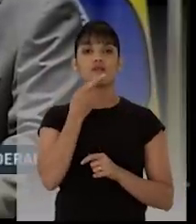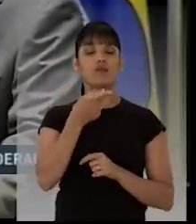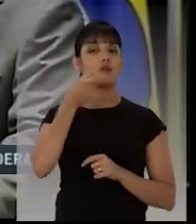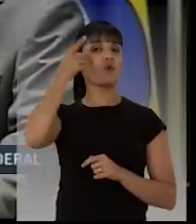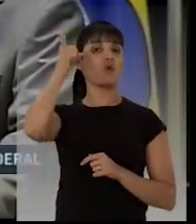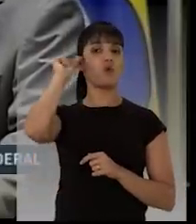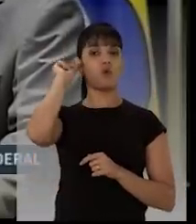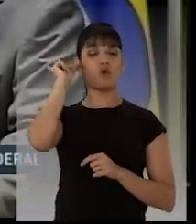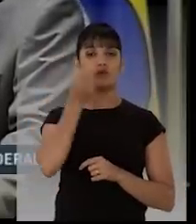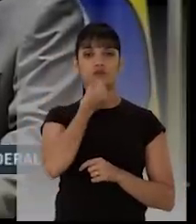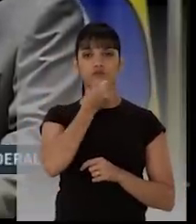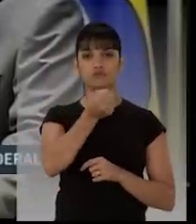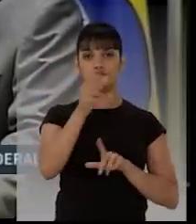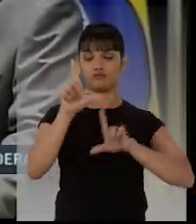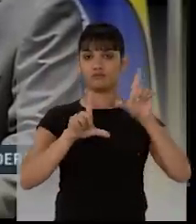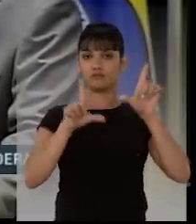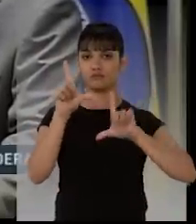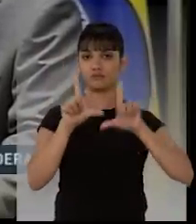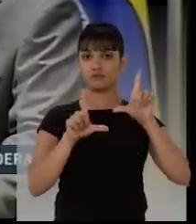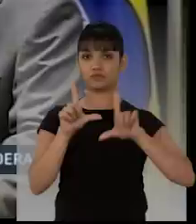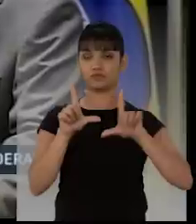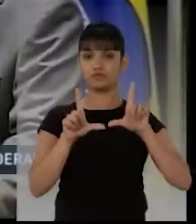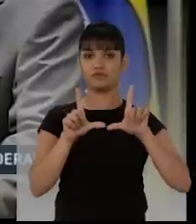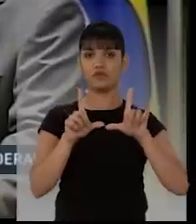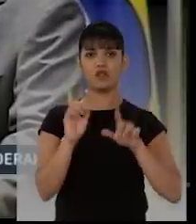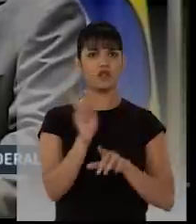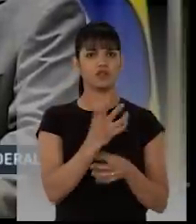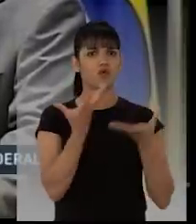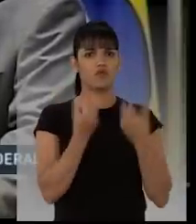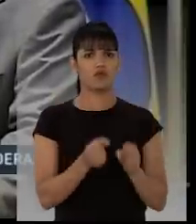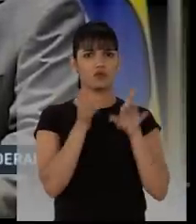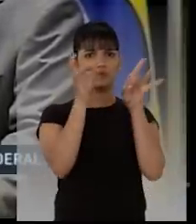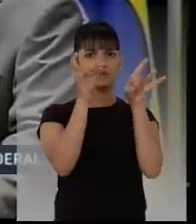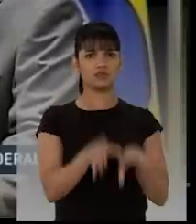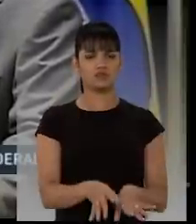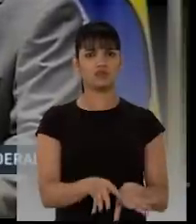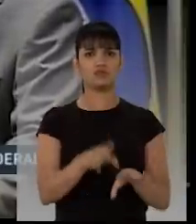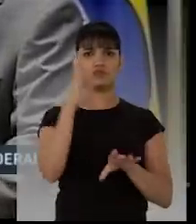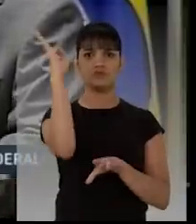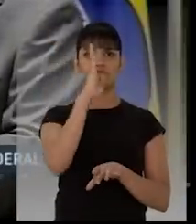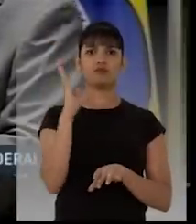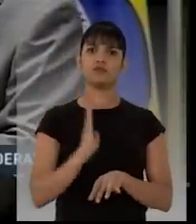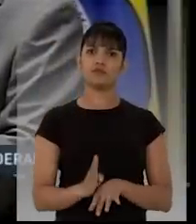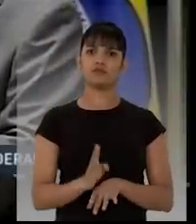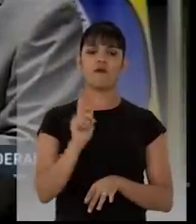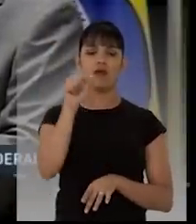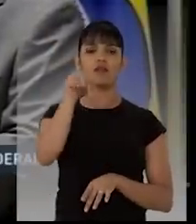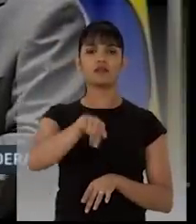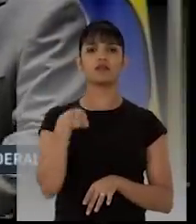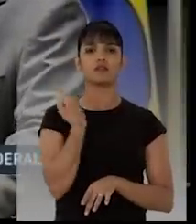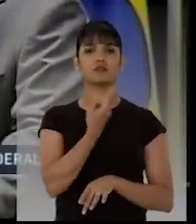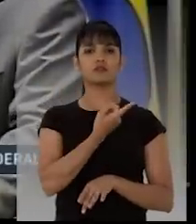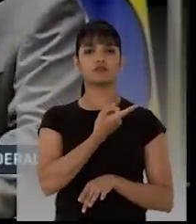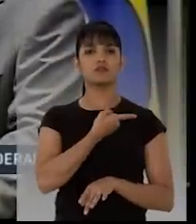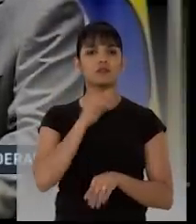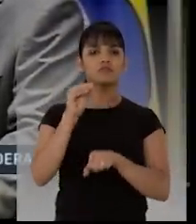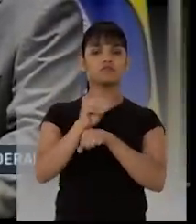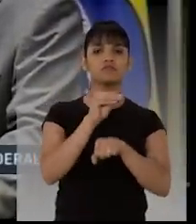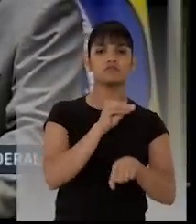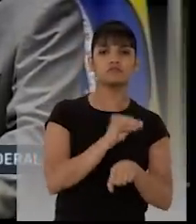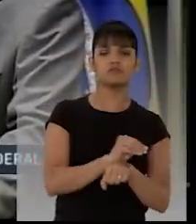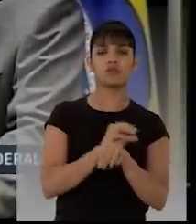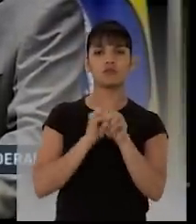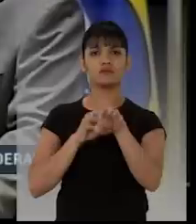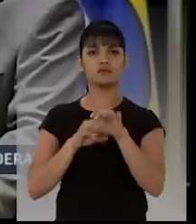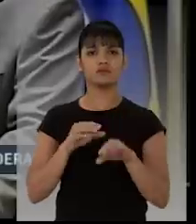Jornal Nacional. Não vamos desistir do Brasil. É aqui que nós vamos criar nossos filhos. É